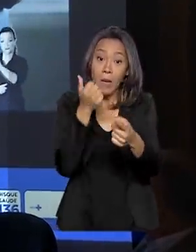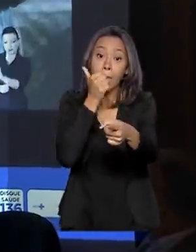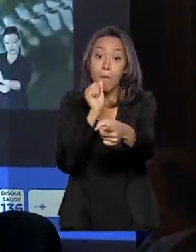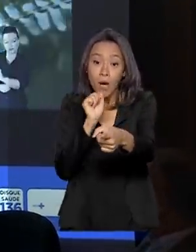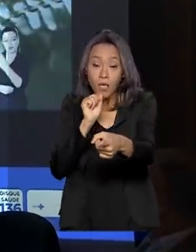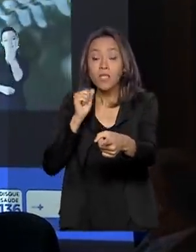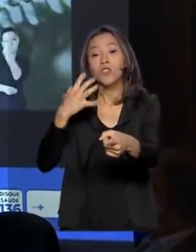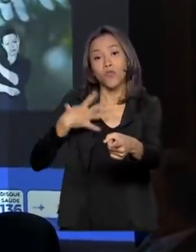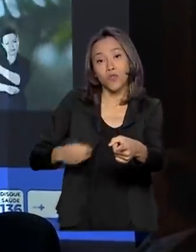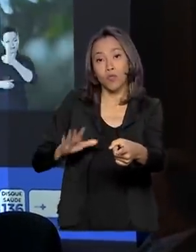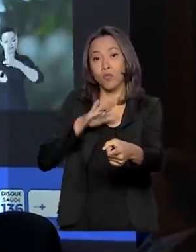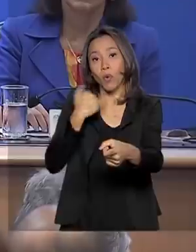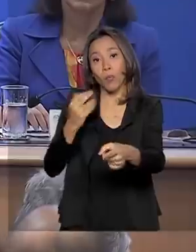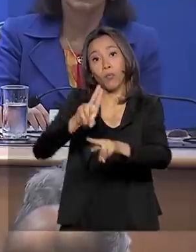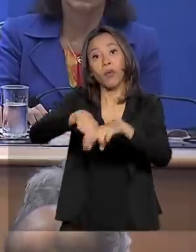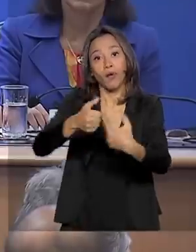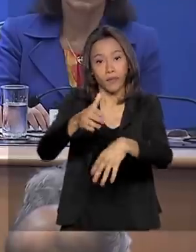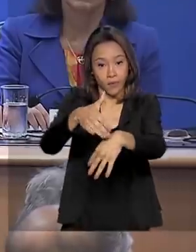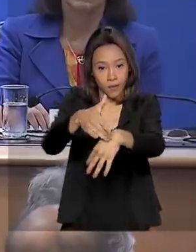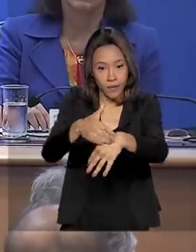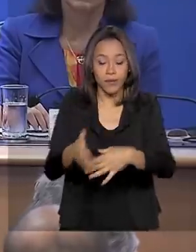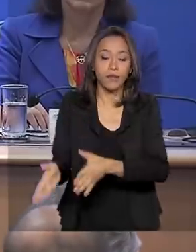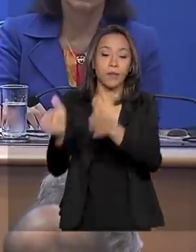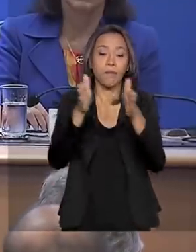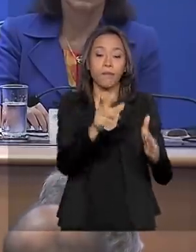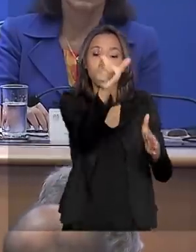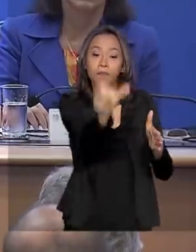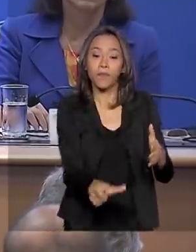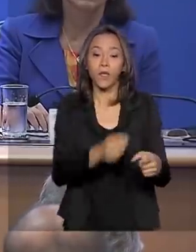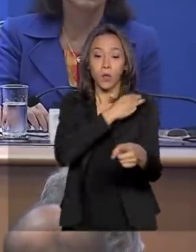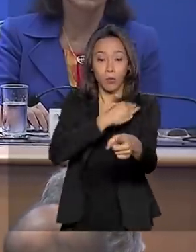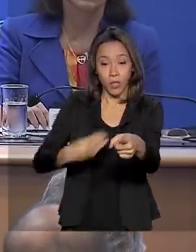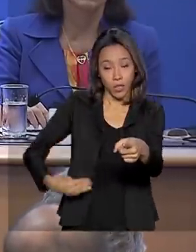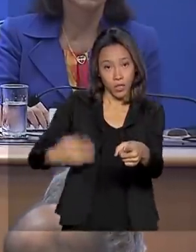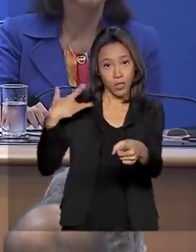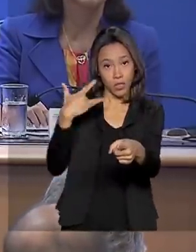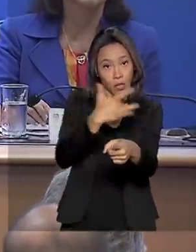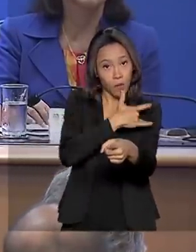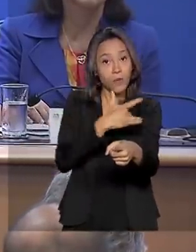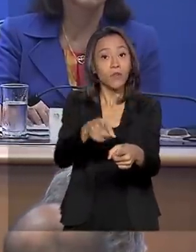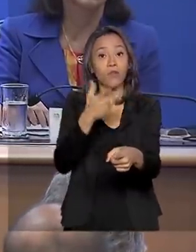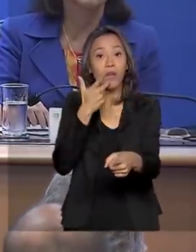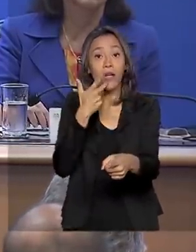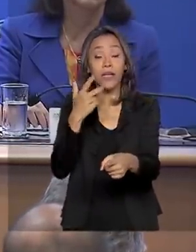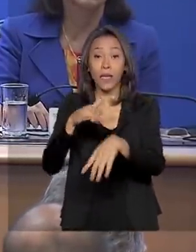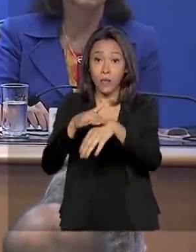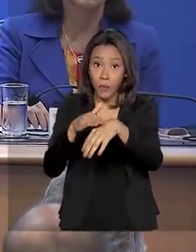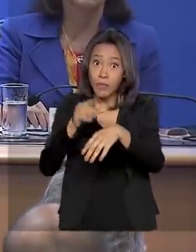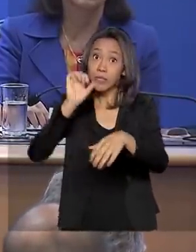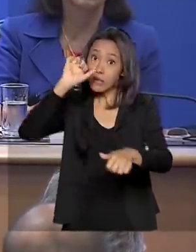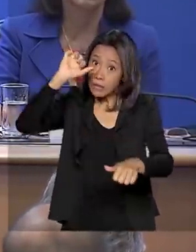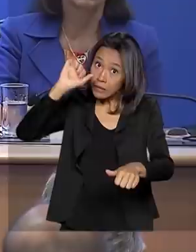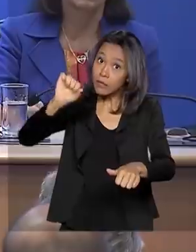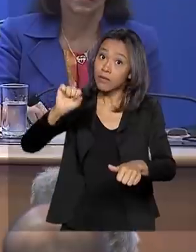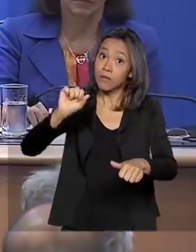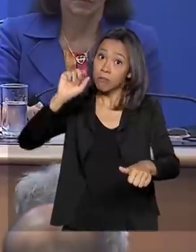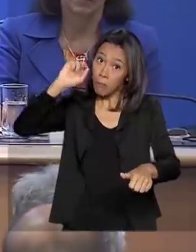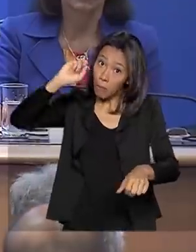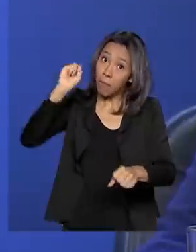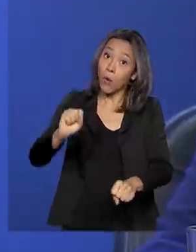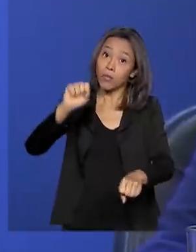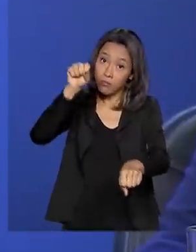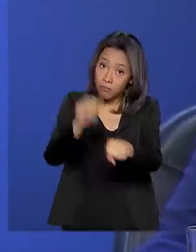perderam seus filhos para o sarampo. O ministro da Saúde lembrou que a doença tem poder de transmissão e letalidade muito maior que o